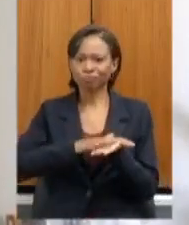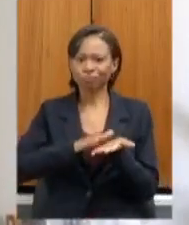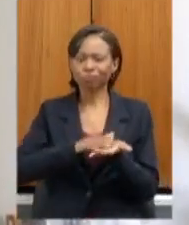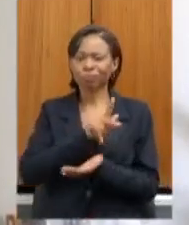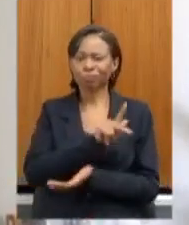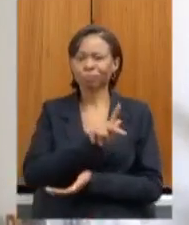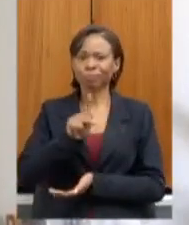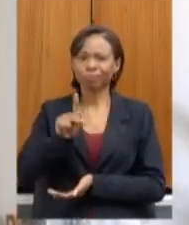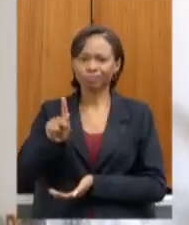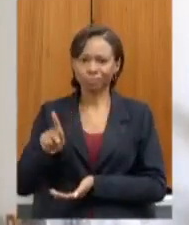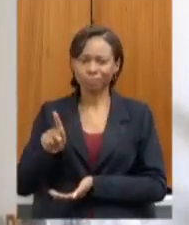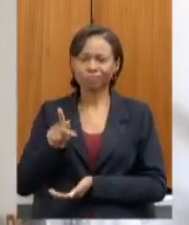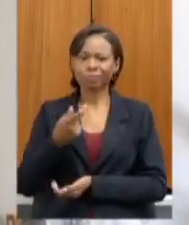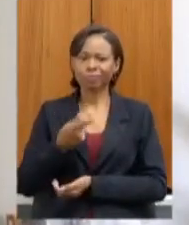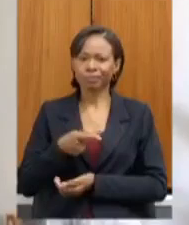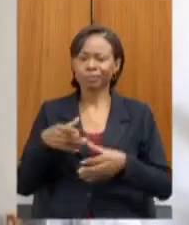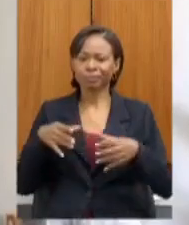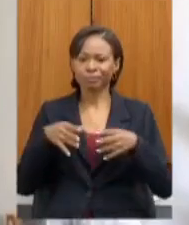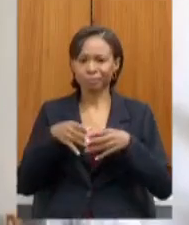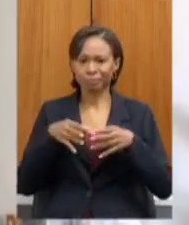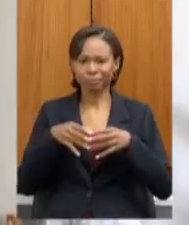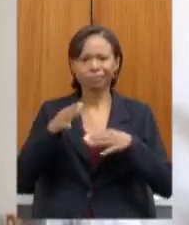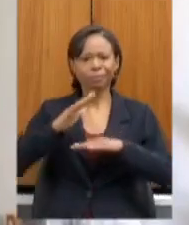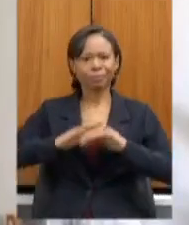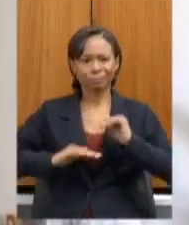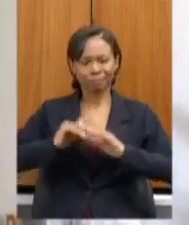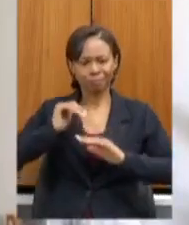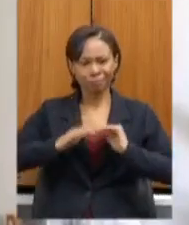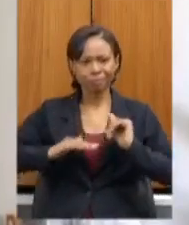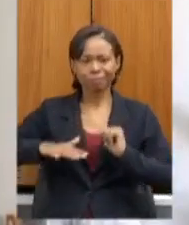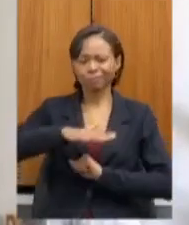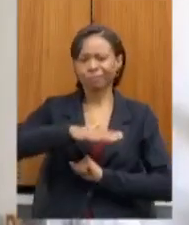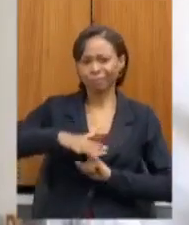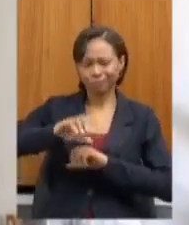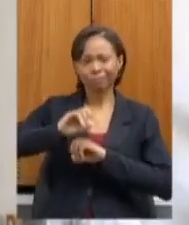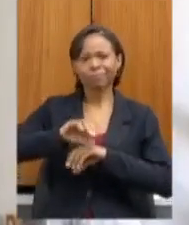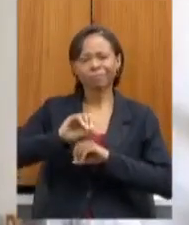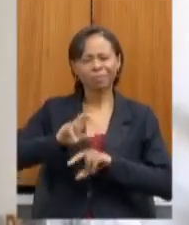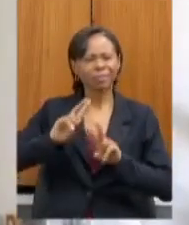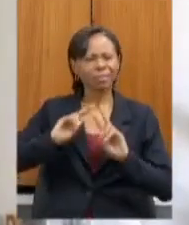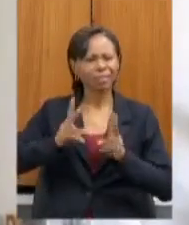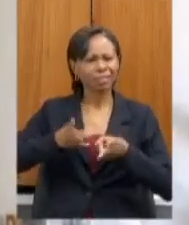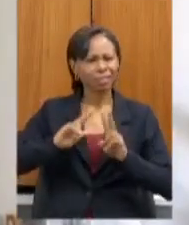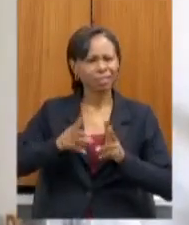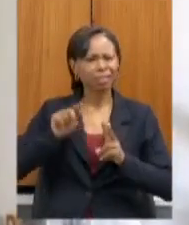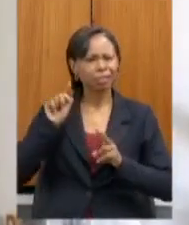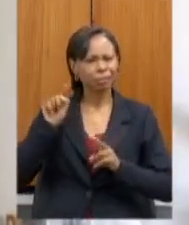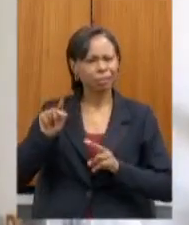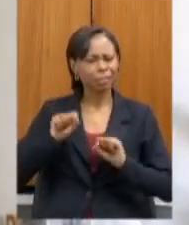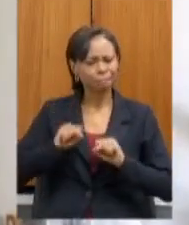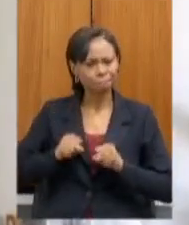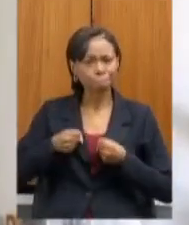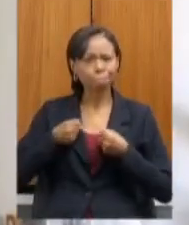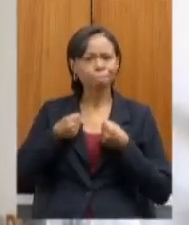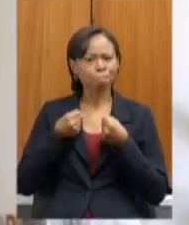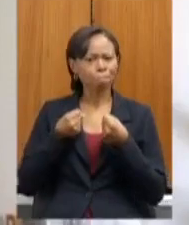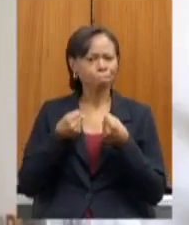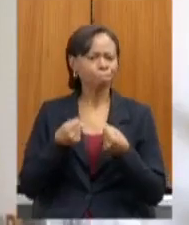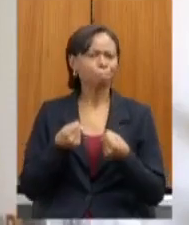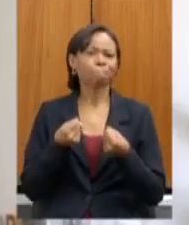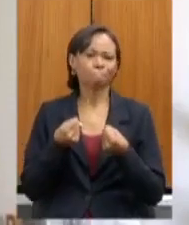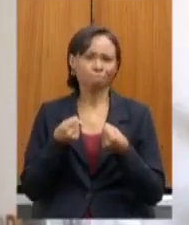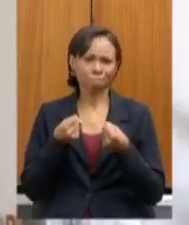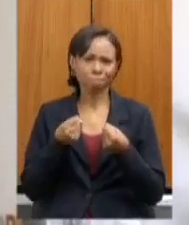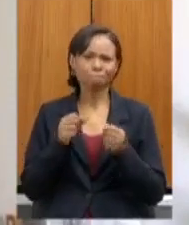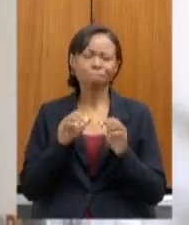como presidente dessa comissão e como profissional da educação que sempre foi muito dedicada muito esforçada aos direitos